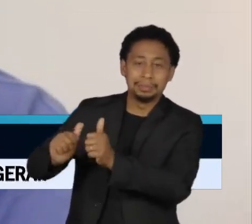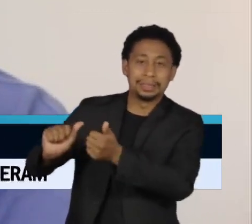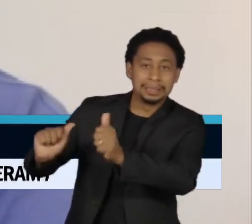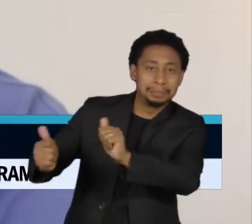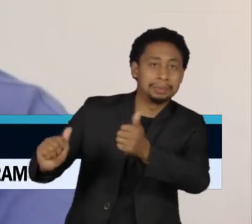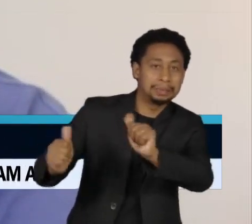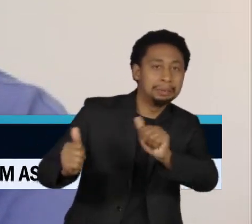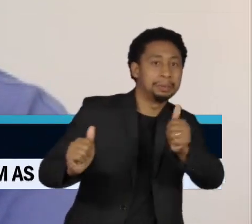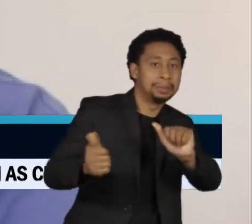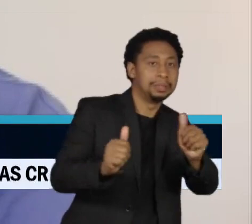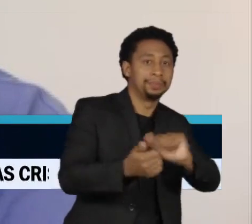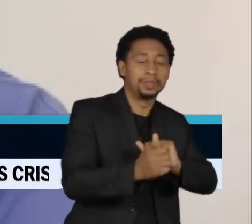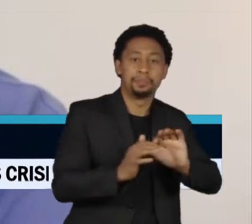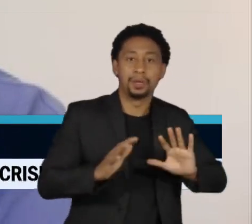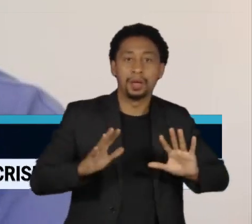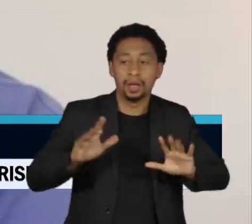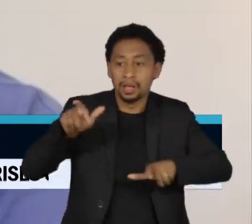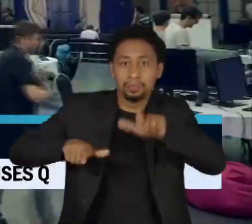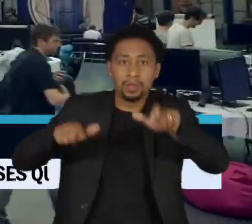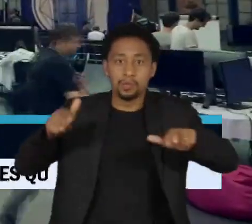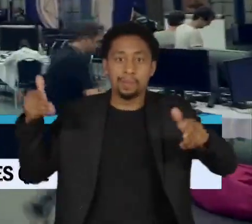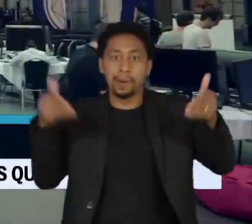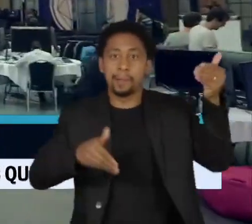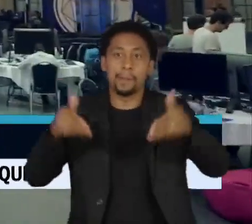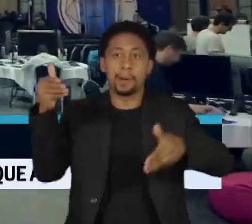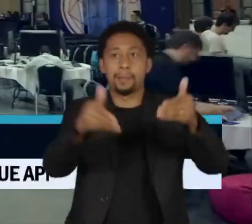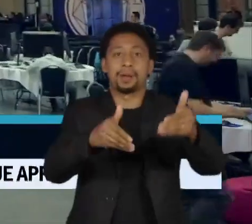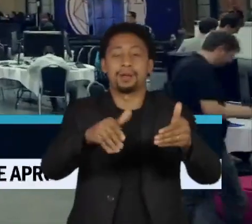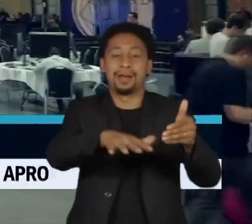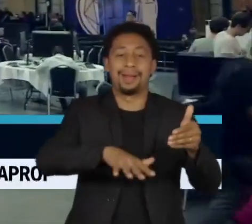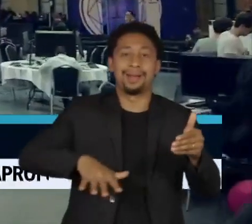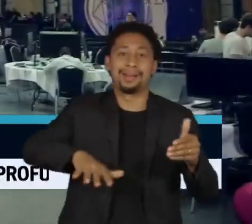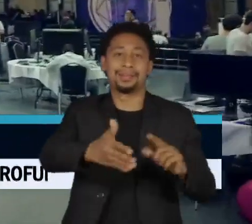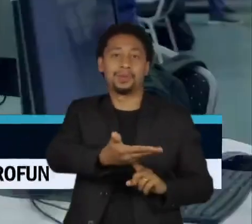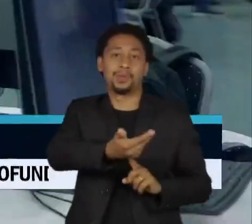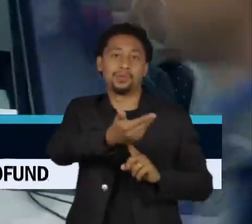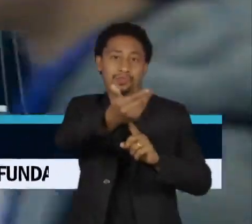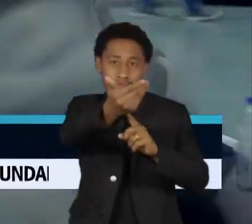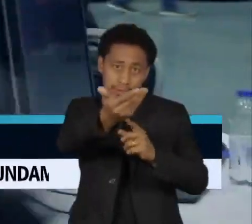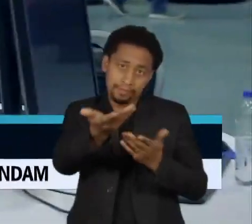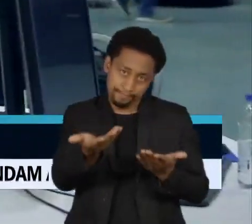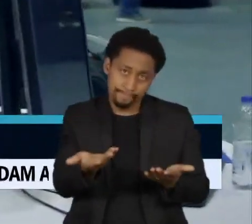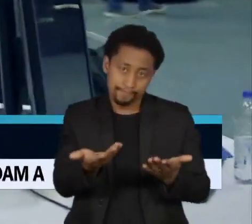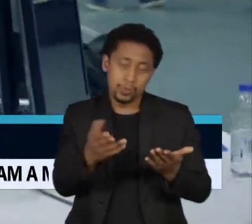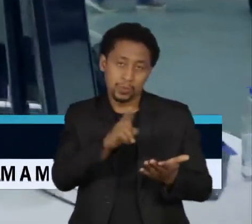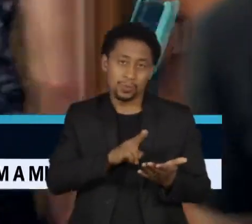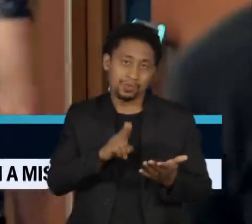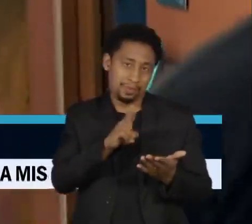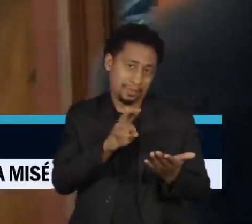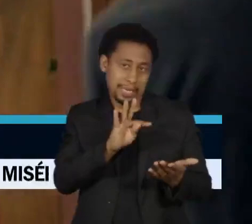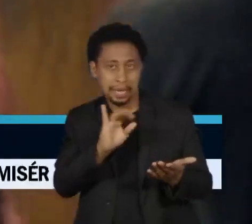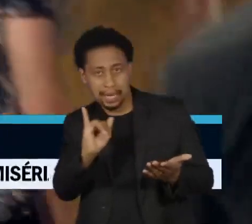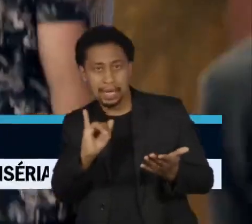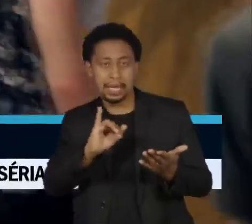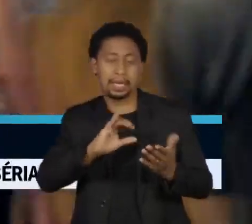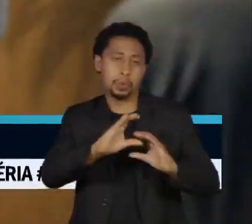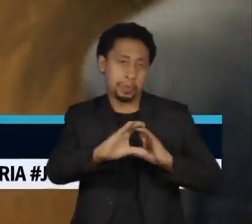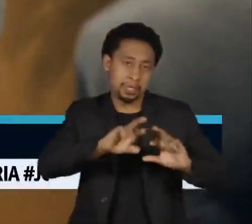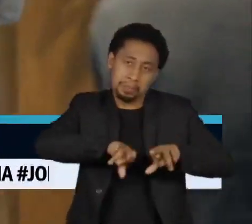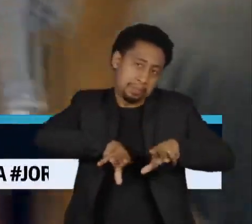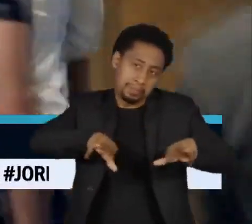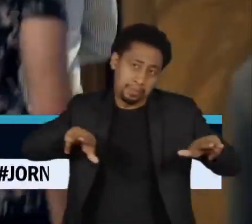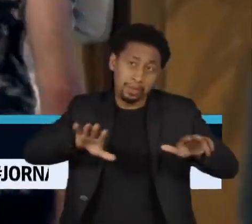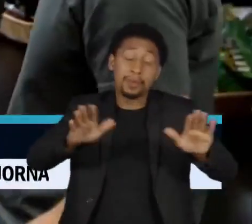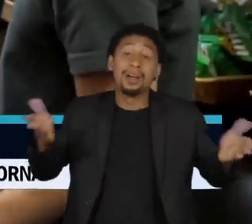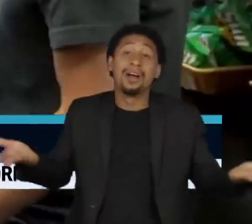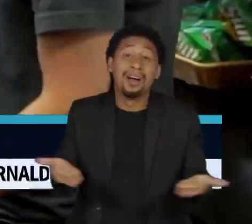de todos os cidadãos do mundo para essas novas tecnologias de informação e comunicação. Está sendo feito um